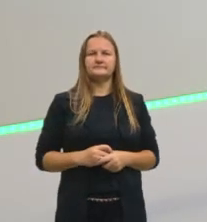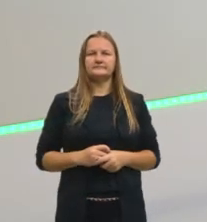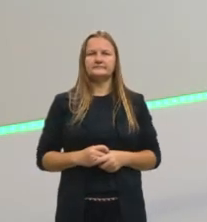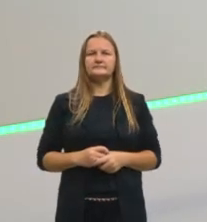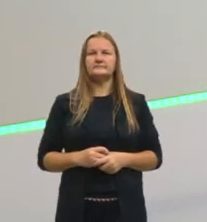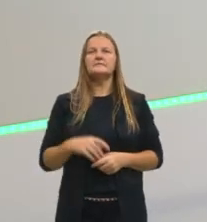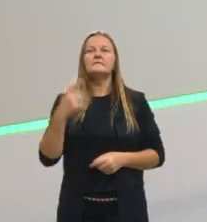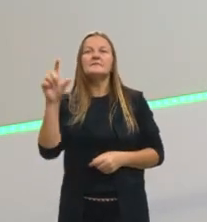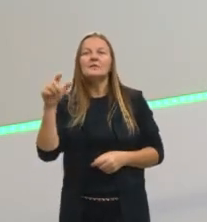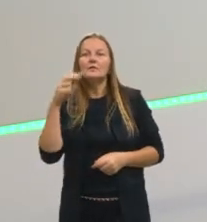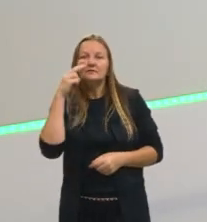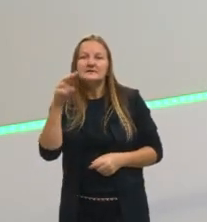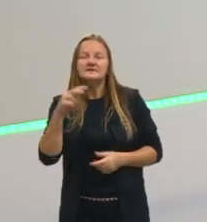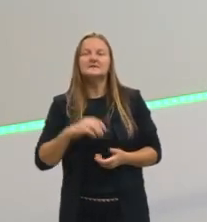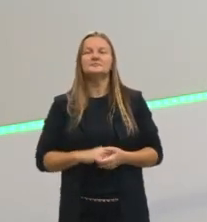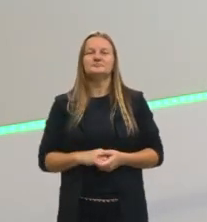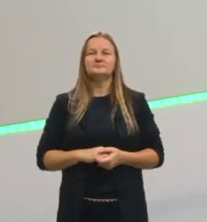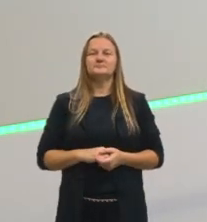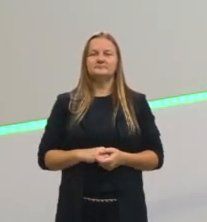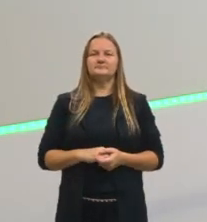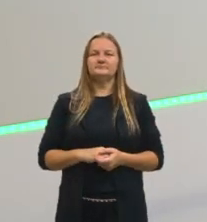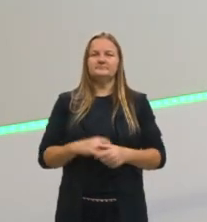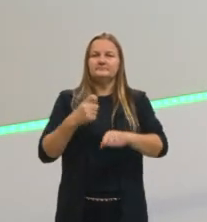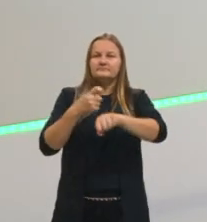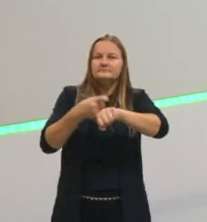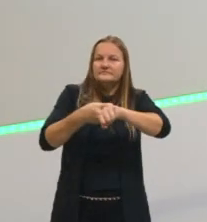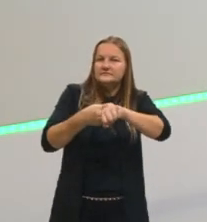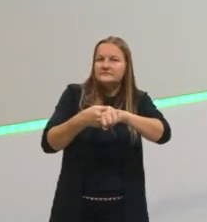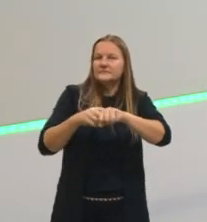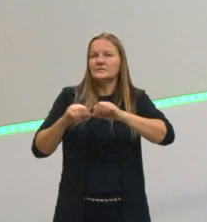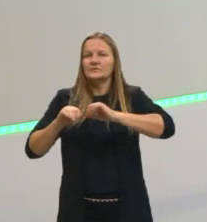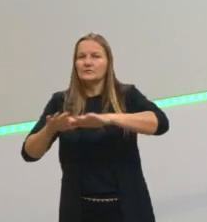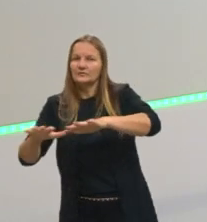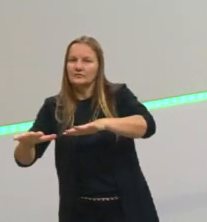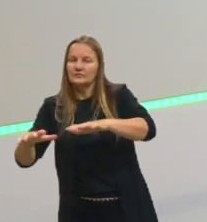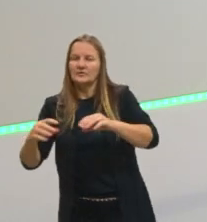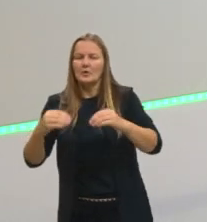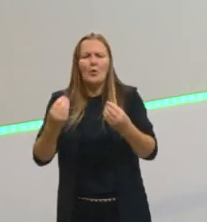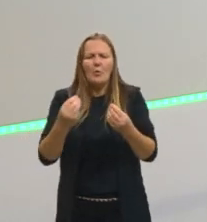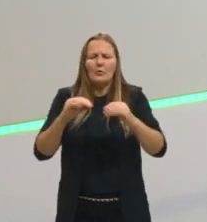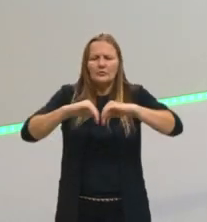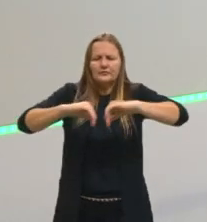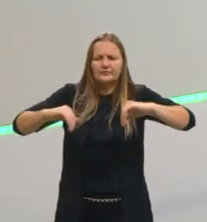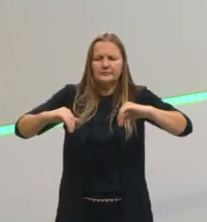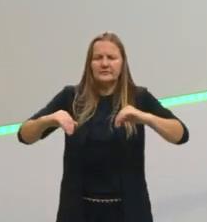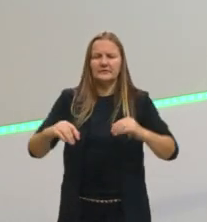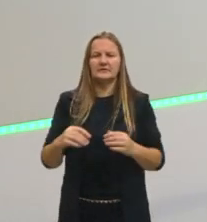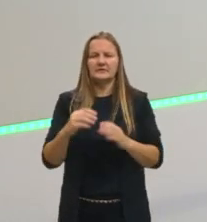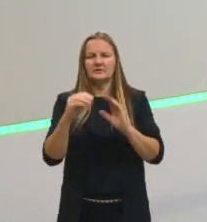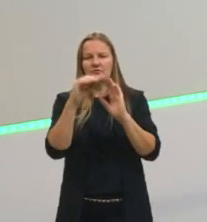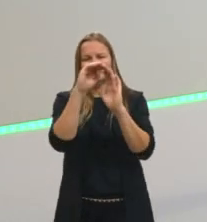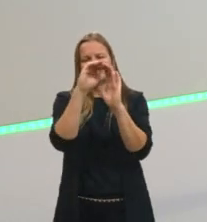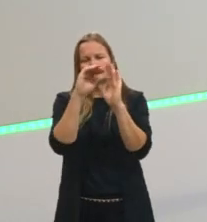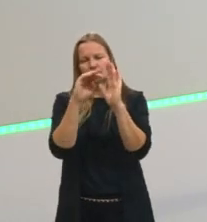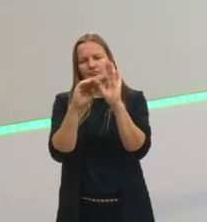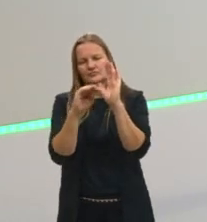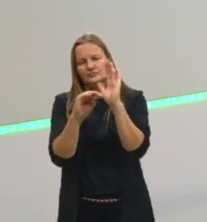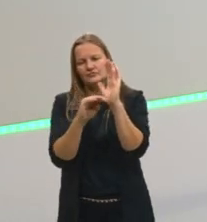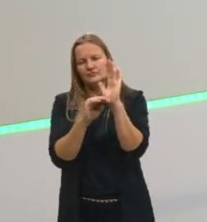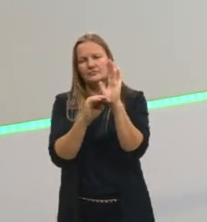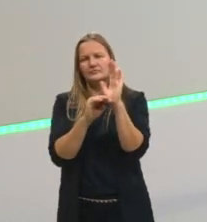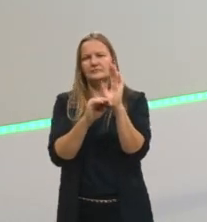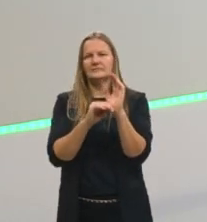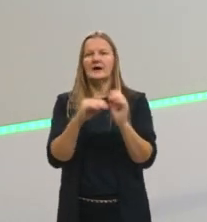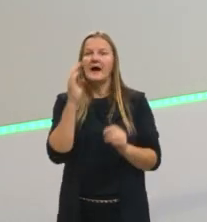Já a filtração. A filtração é quando eu tenho um sólido e um líquido, que eu não consigo separar ali por decantação, porque vai levar muito tempo, se eu quero um